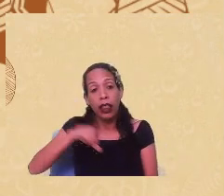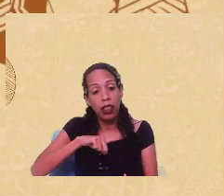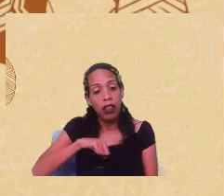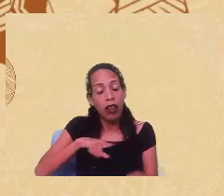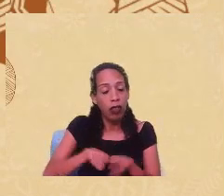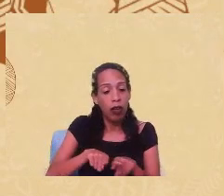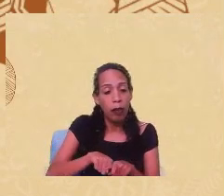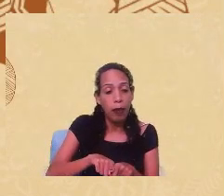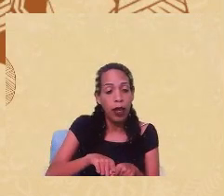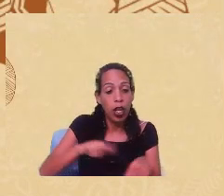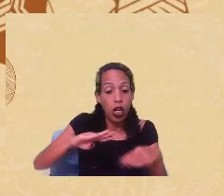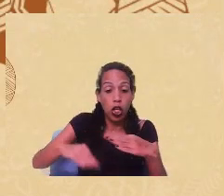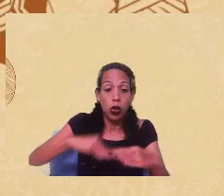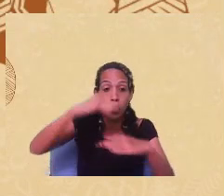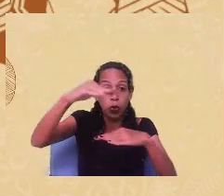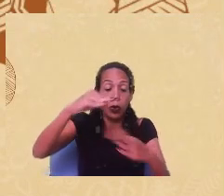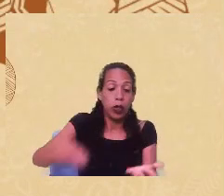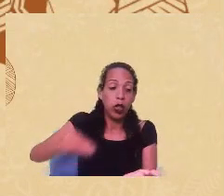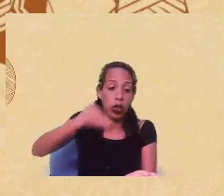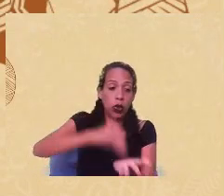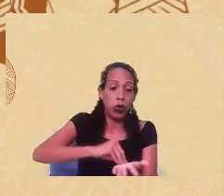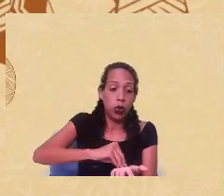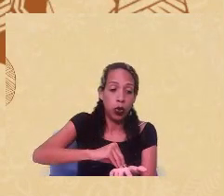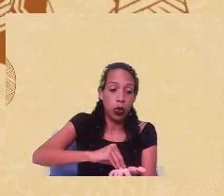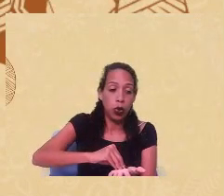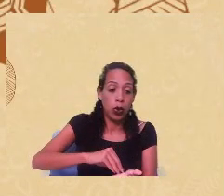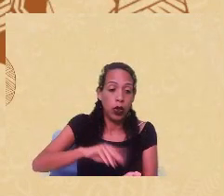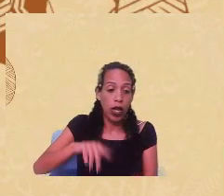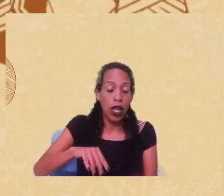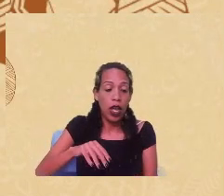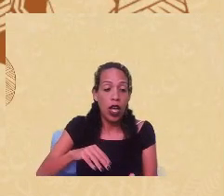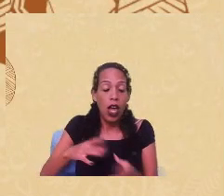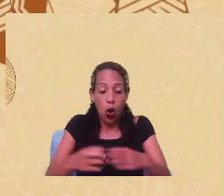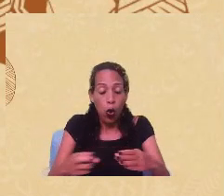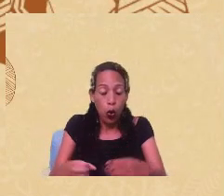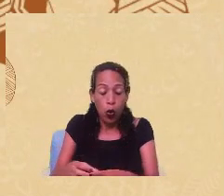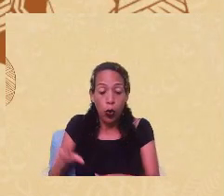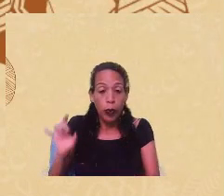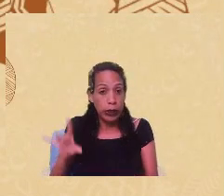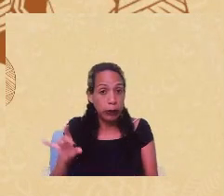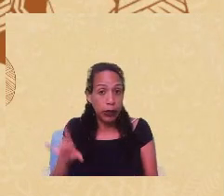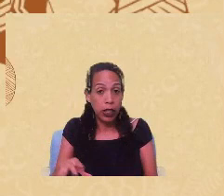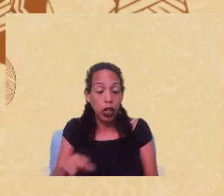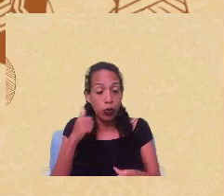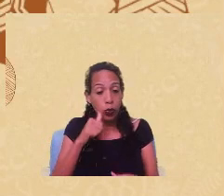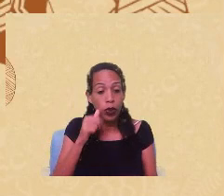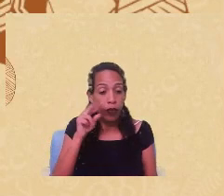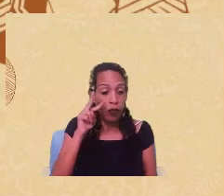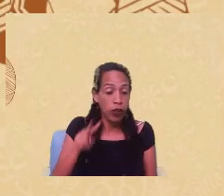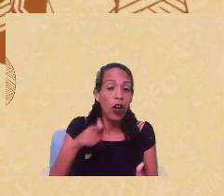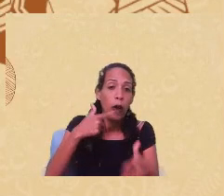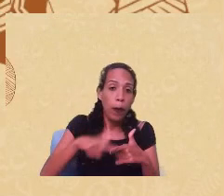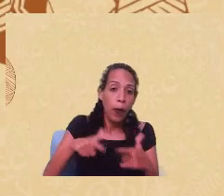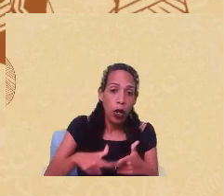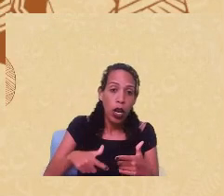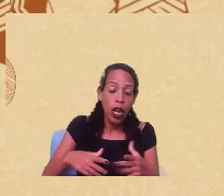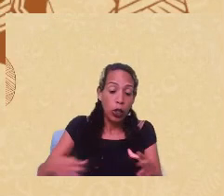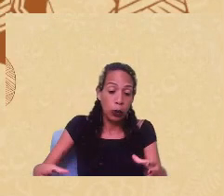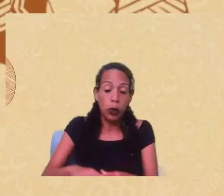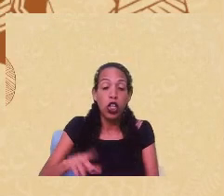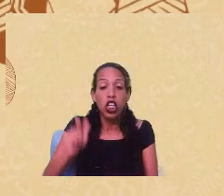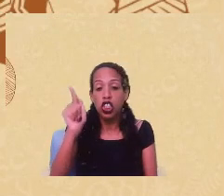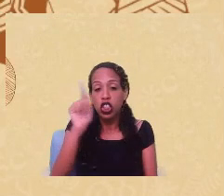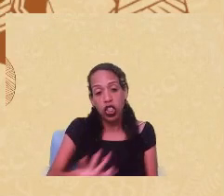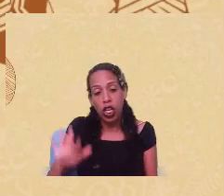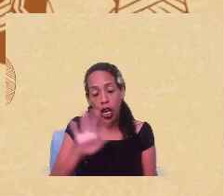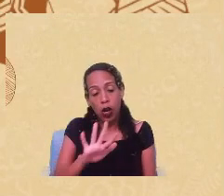da superinclusão, que é como uma circunstância que é imposta a um grupo específico de mulheres é visto como um problema de mulheres de modo geral. E